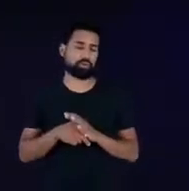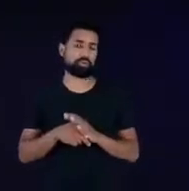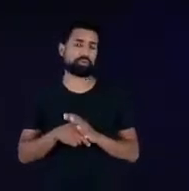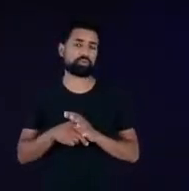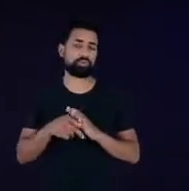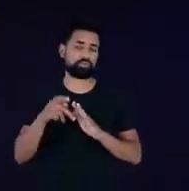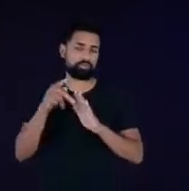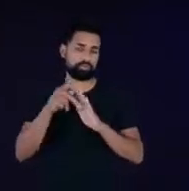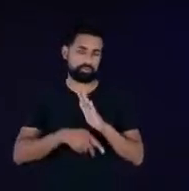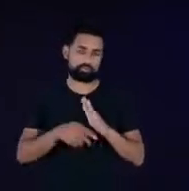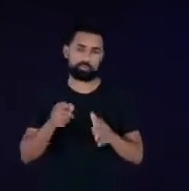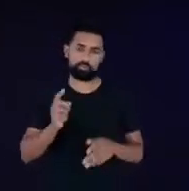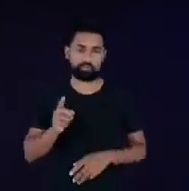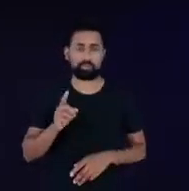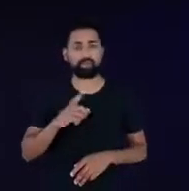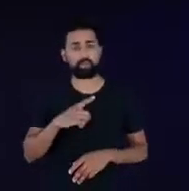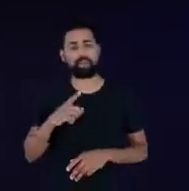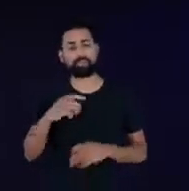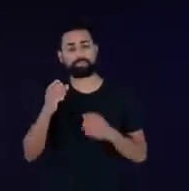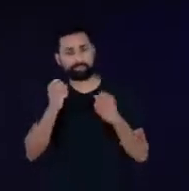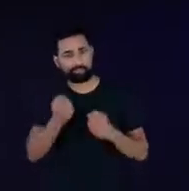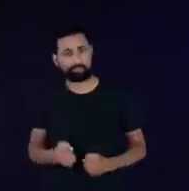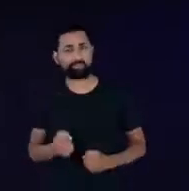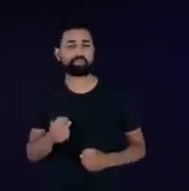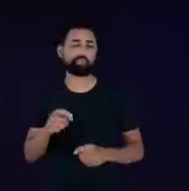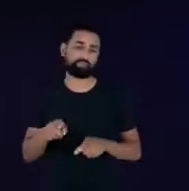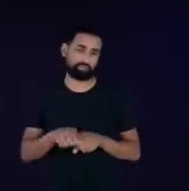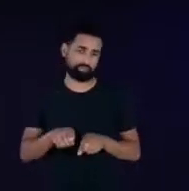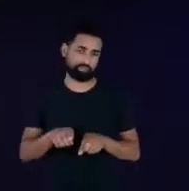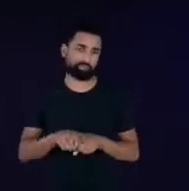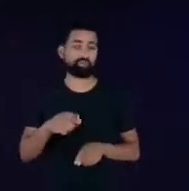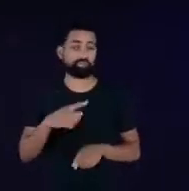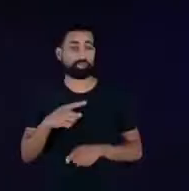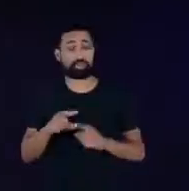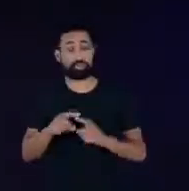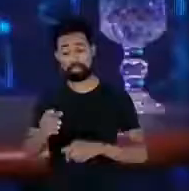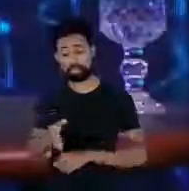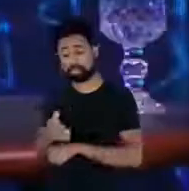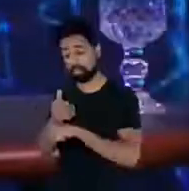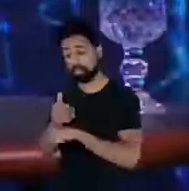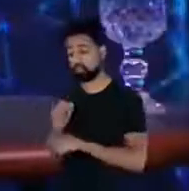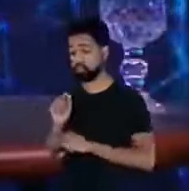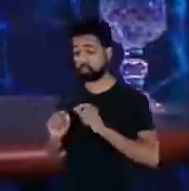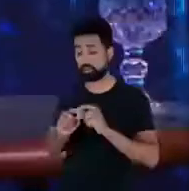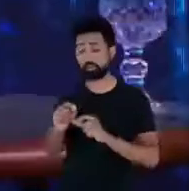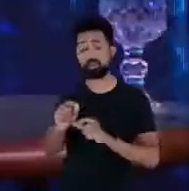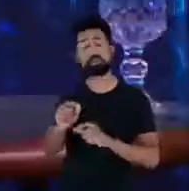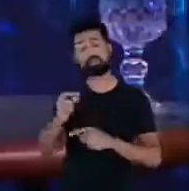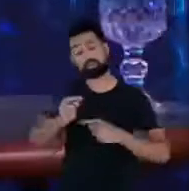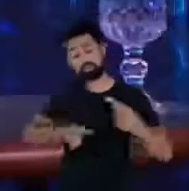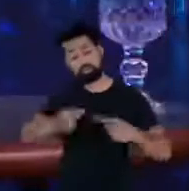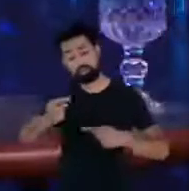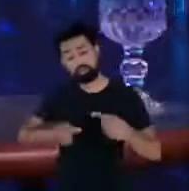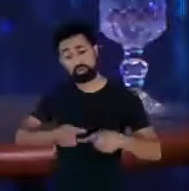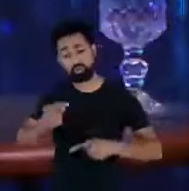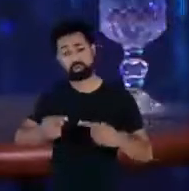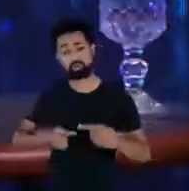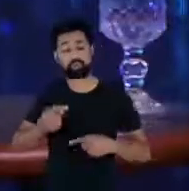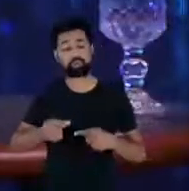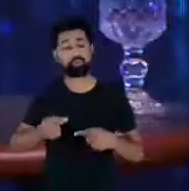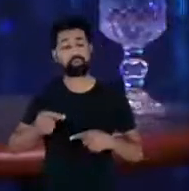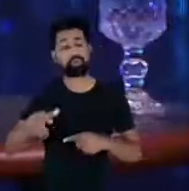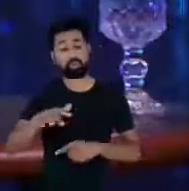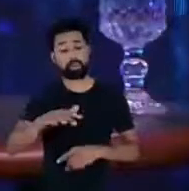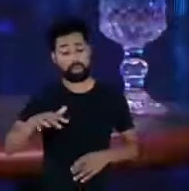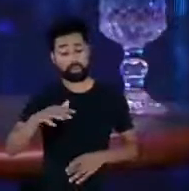discussão muito intensa da governança do Procel também mas antes de chegar nesse patamar isso foi discutido lá num ambiente que a gente